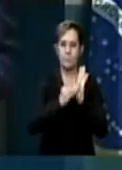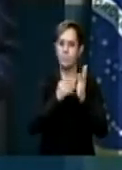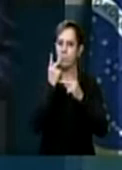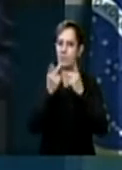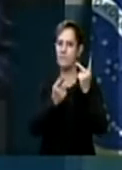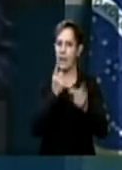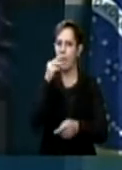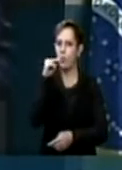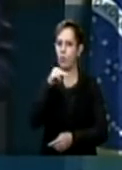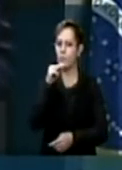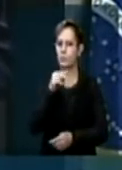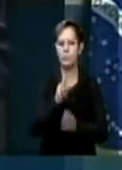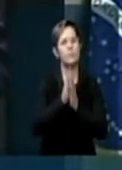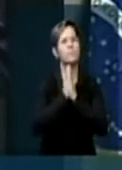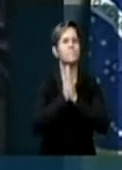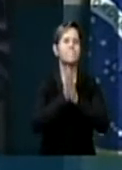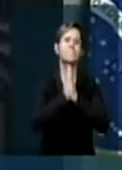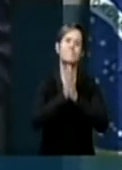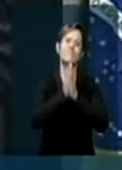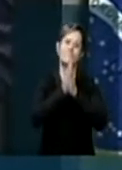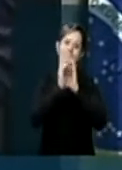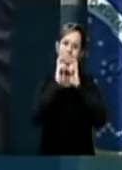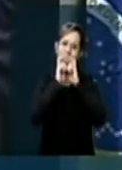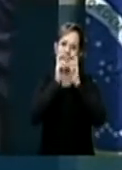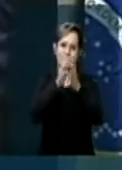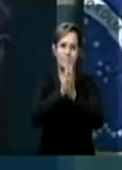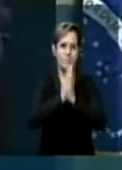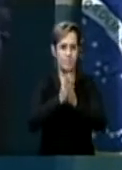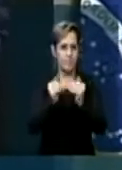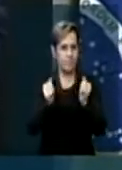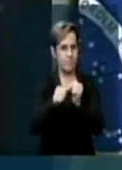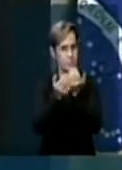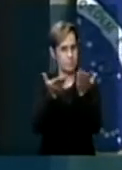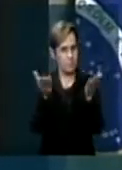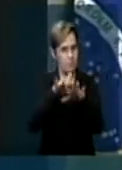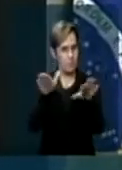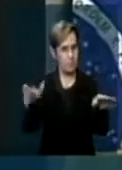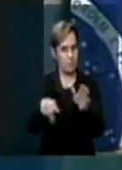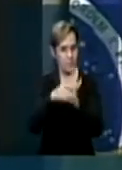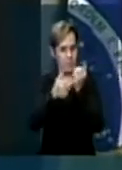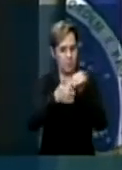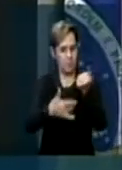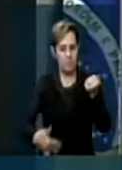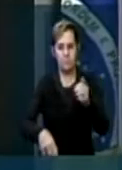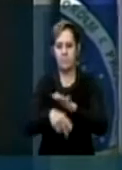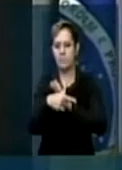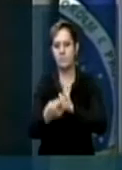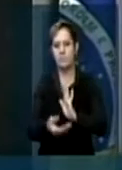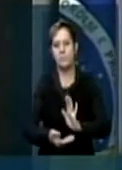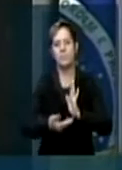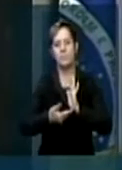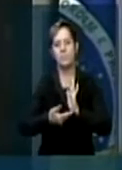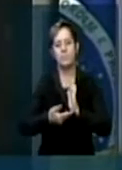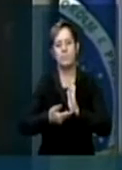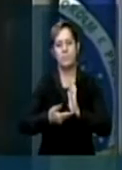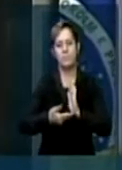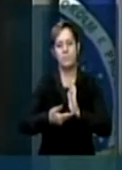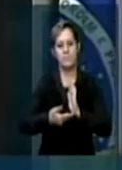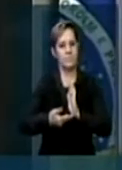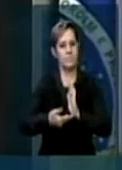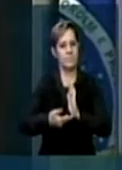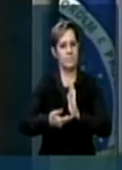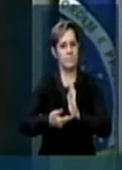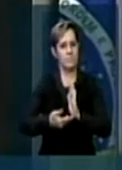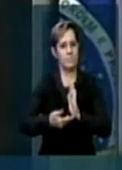para fazer um apelo à mesa diretora desta casa, que nós vemos,